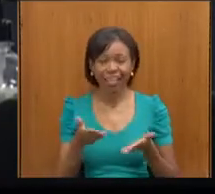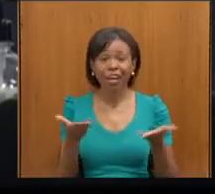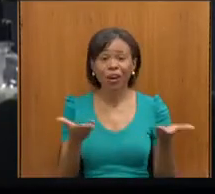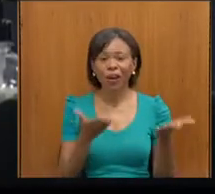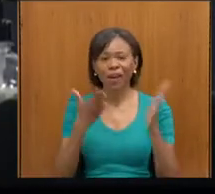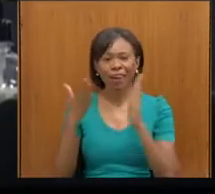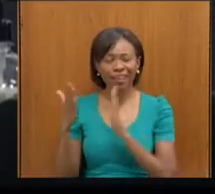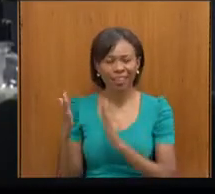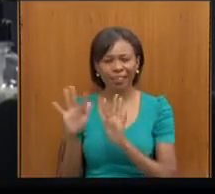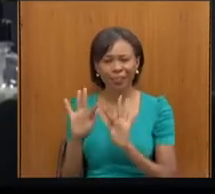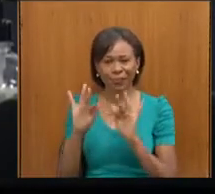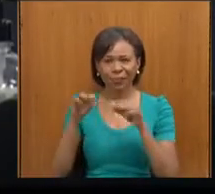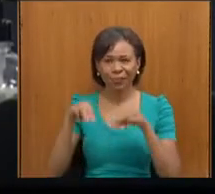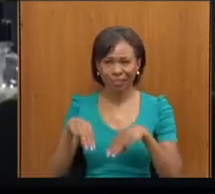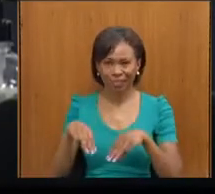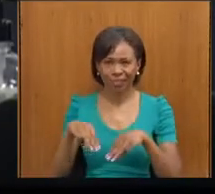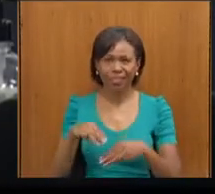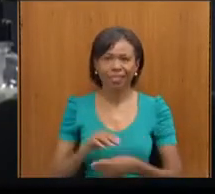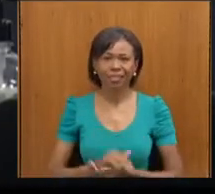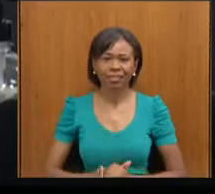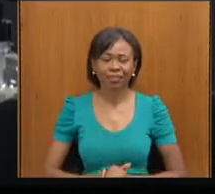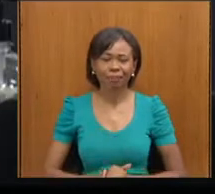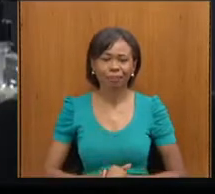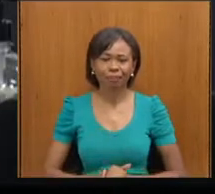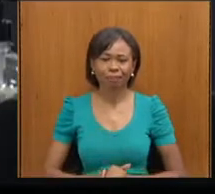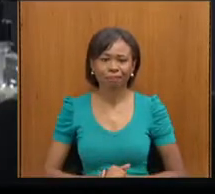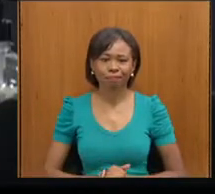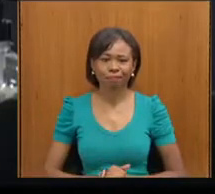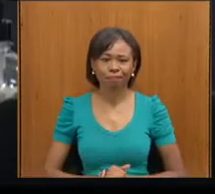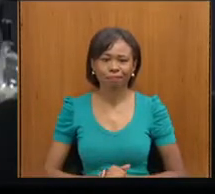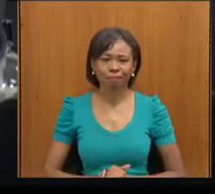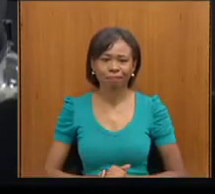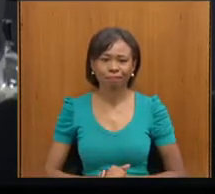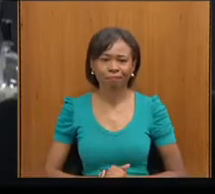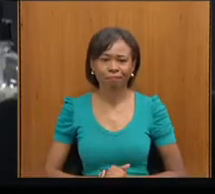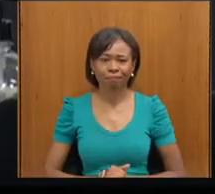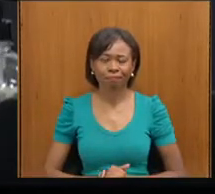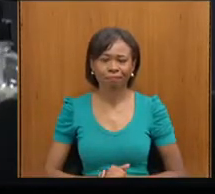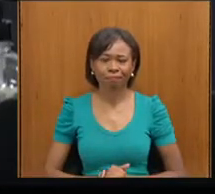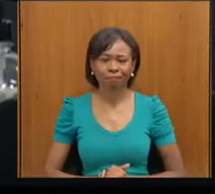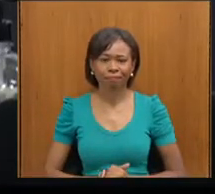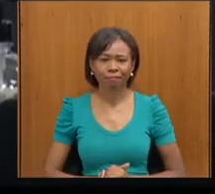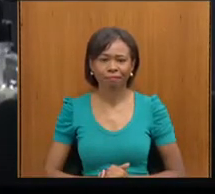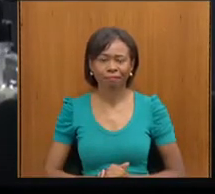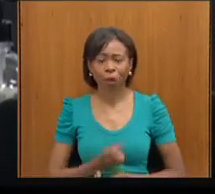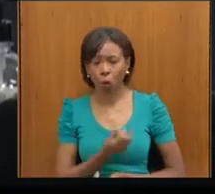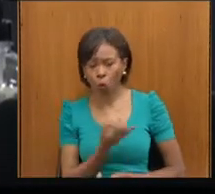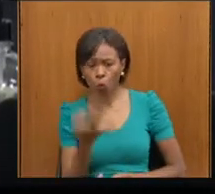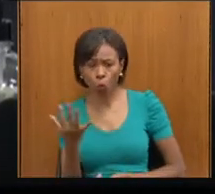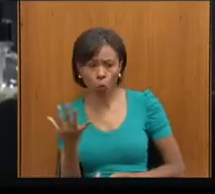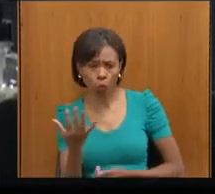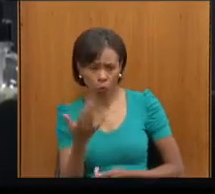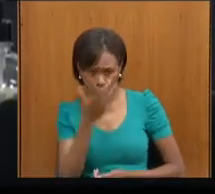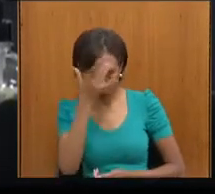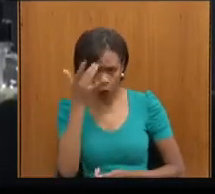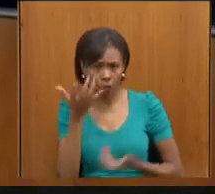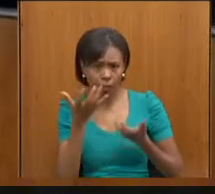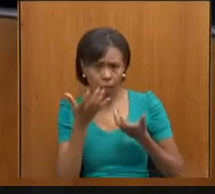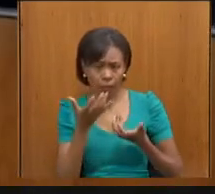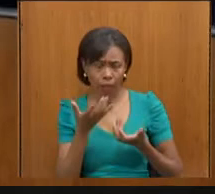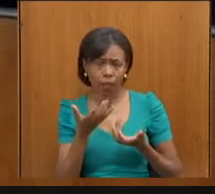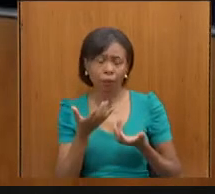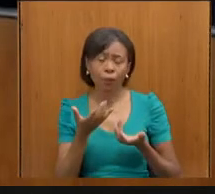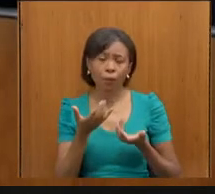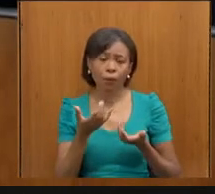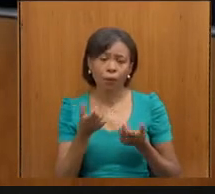encaminhamento final né alguém aqui o membro da mesa deseja fazer algum encaminhamento para se tornar